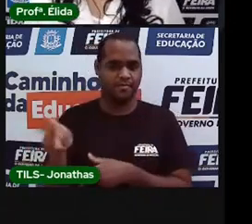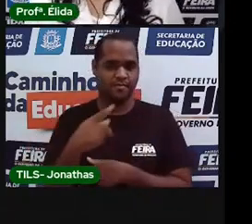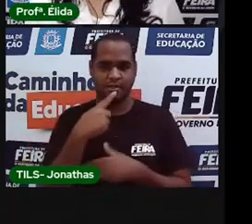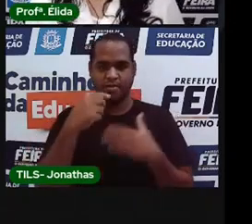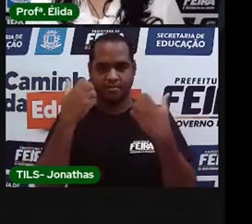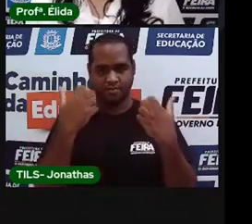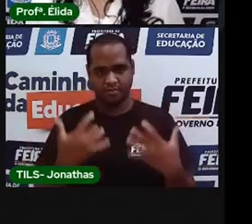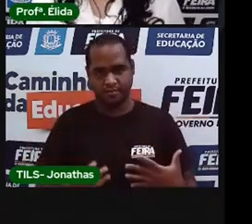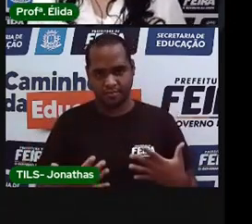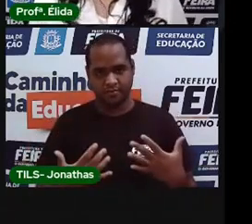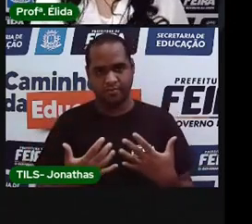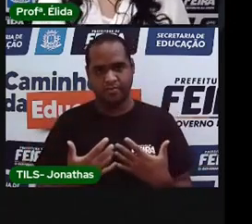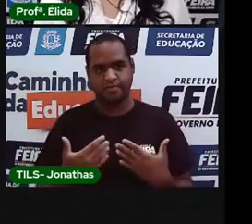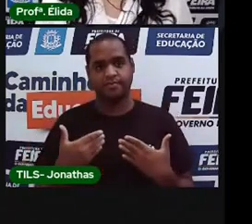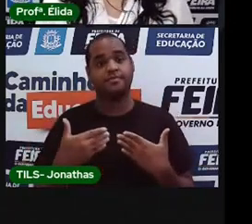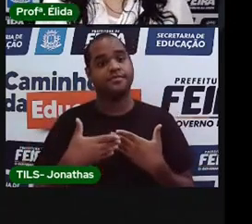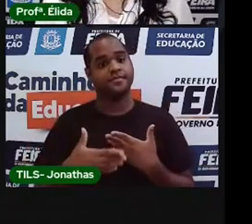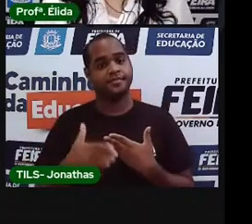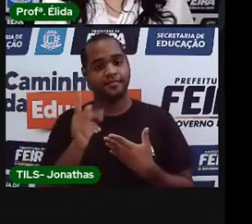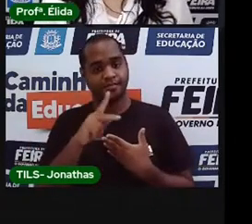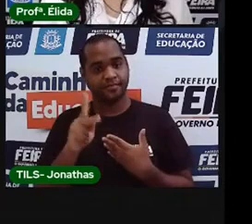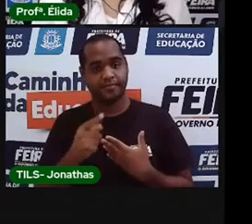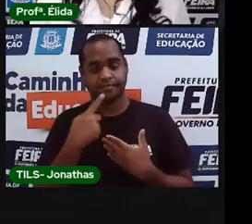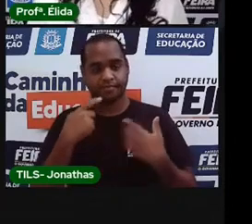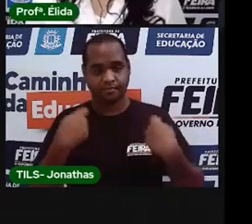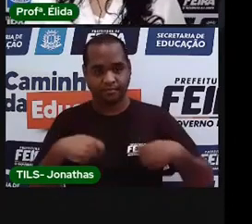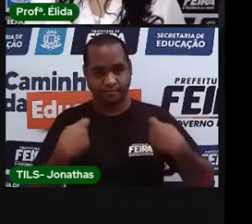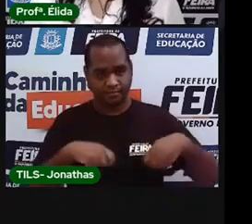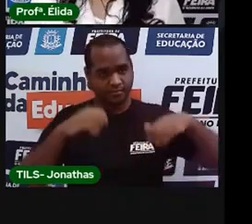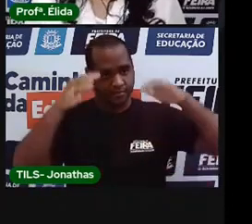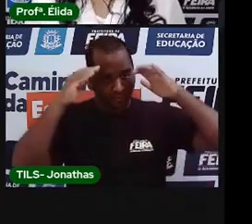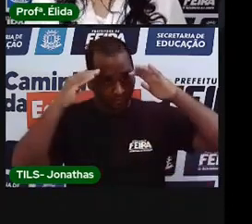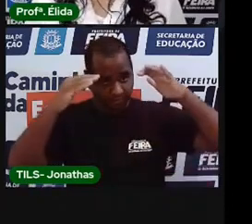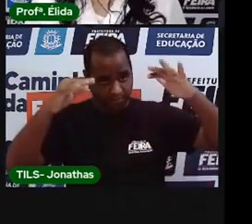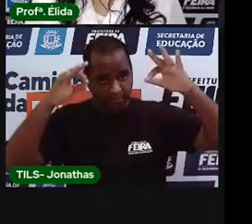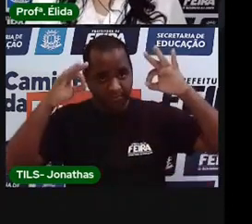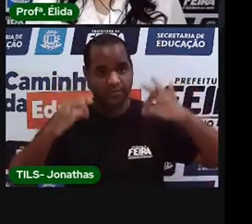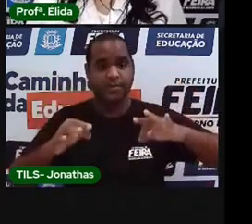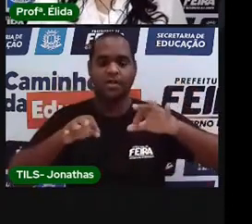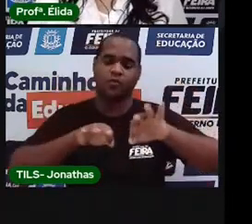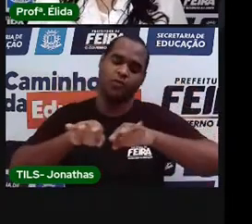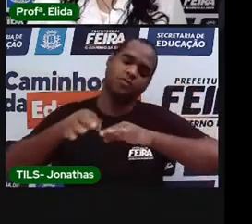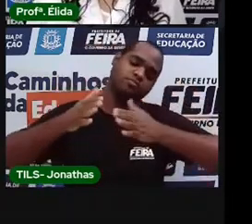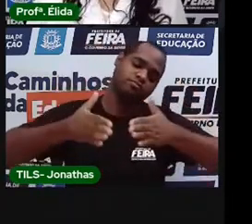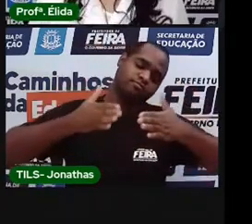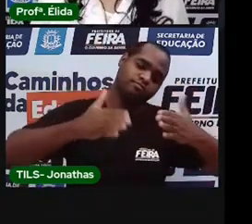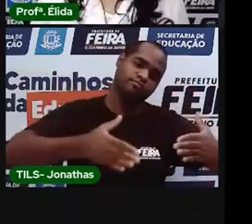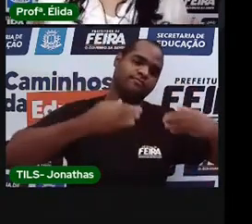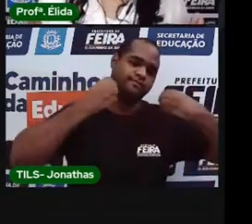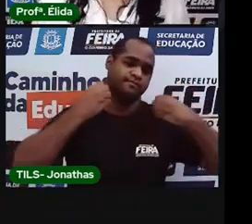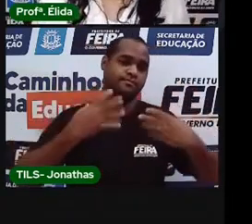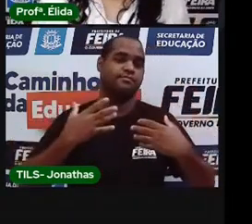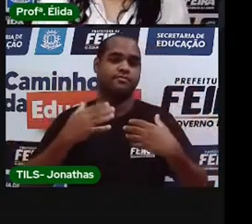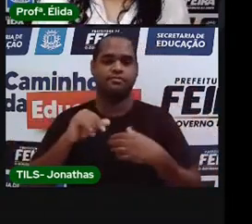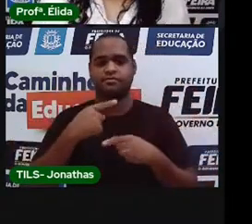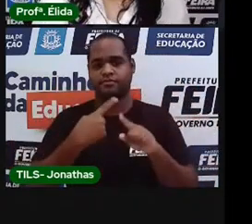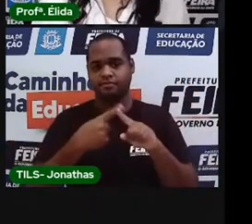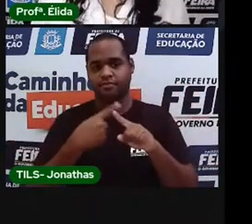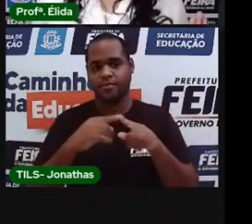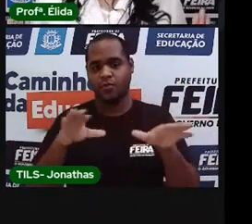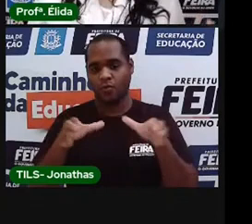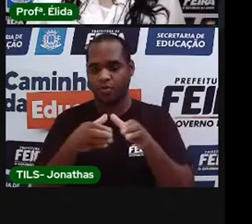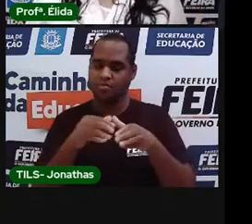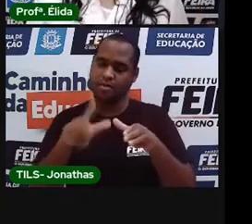explicar mais à frente. Mas tem que obedecer esse critério de organização. Porque como é um